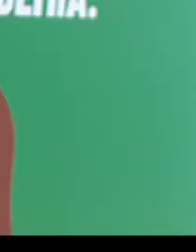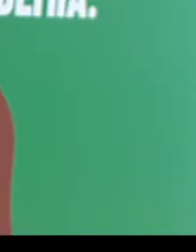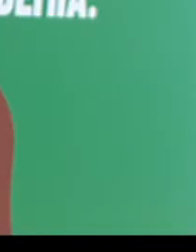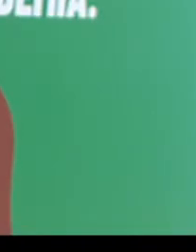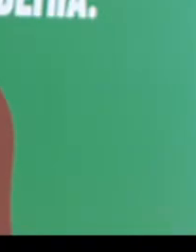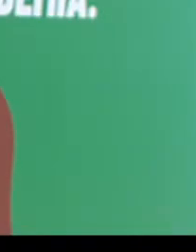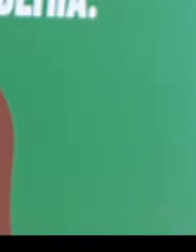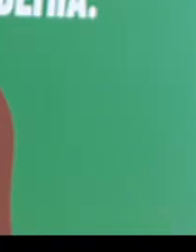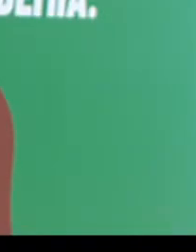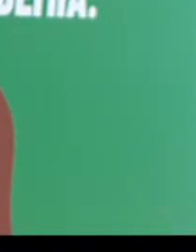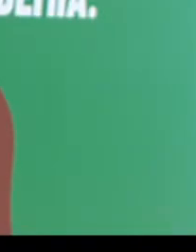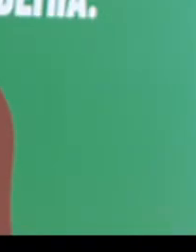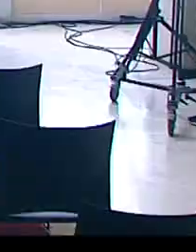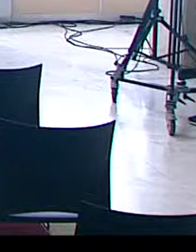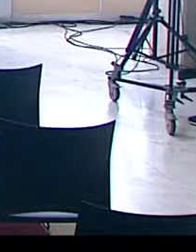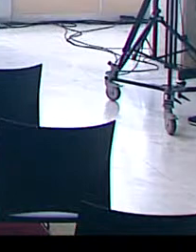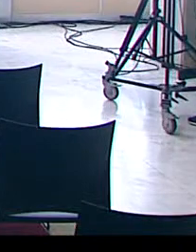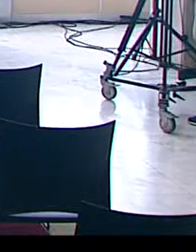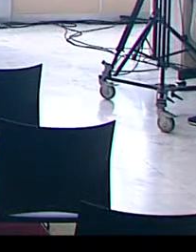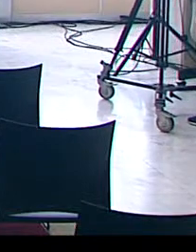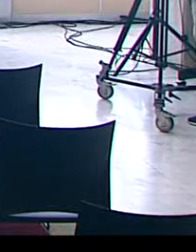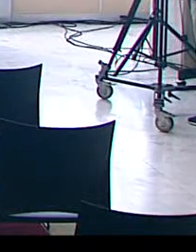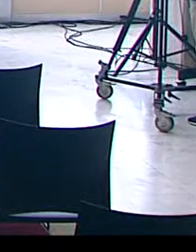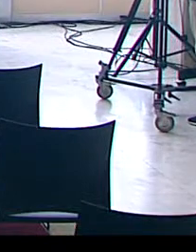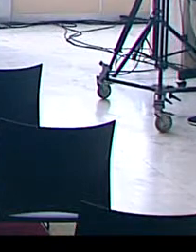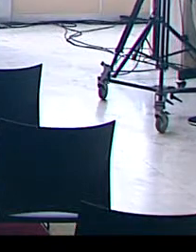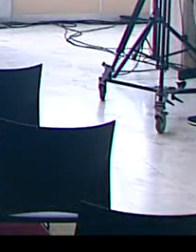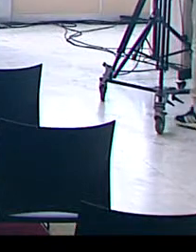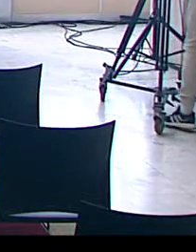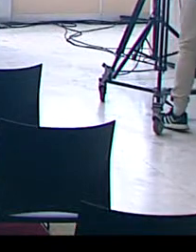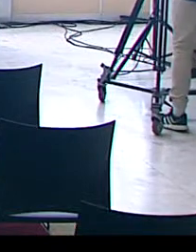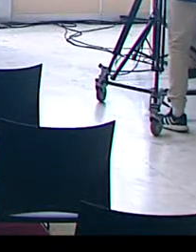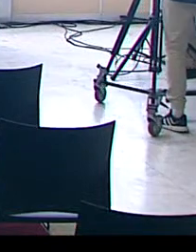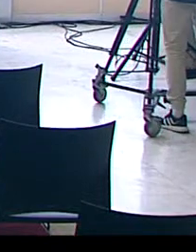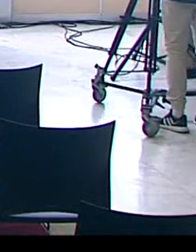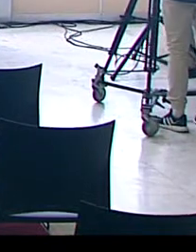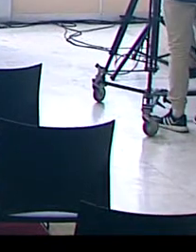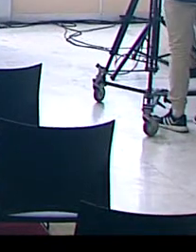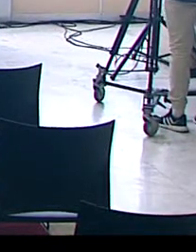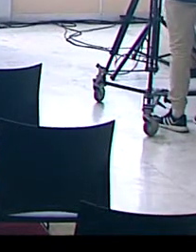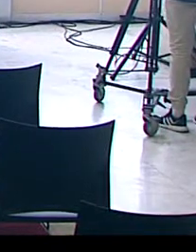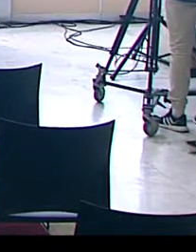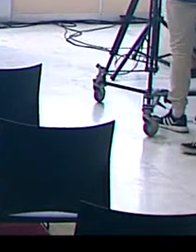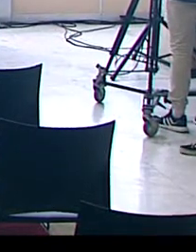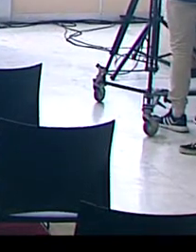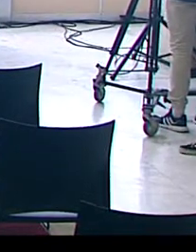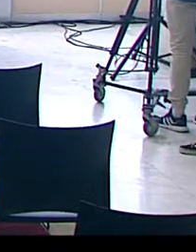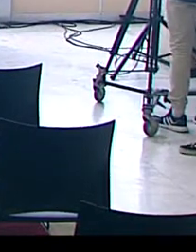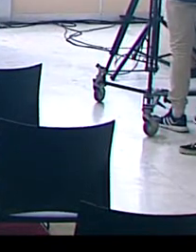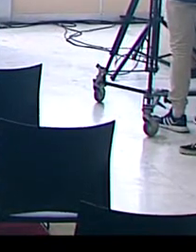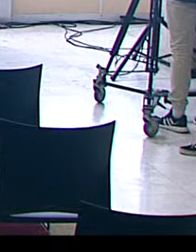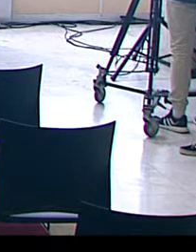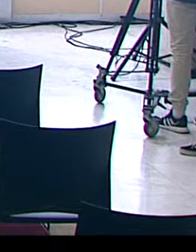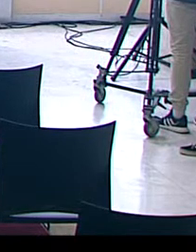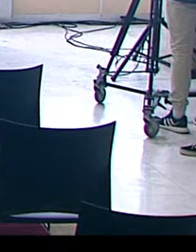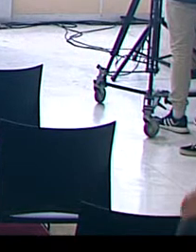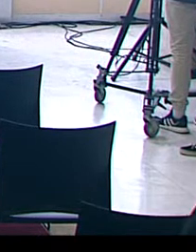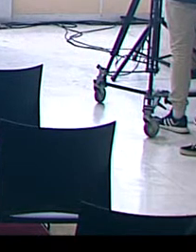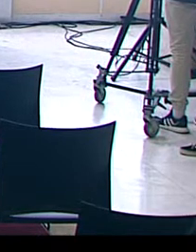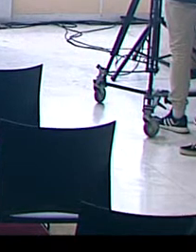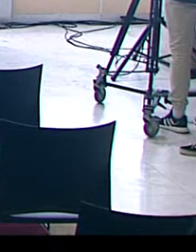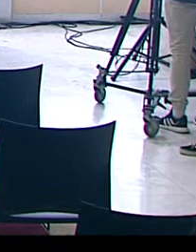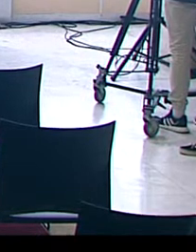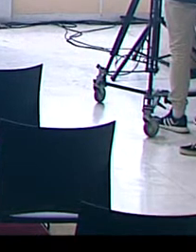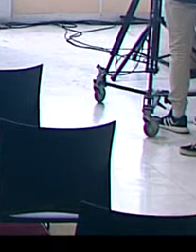Gabriel para suas considerações iniciais. Muito obrigado. Boa tarde a todos. Boa tarde a todas. Vou